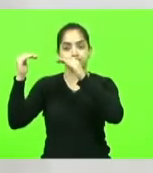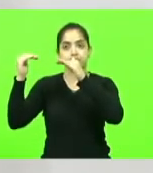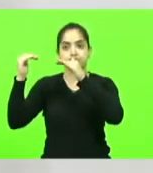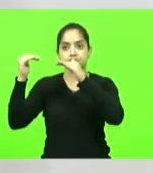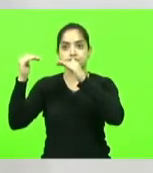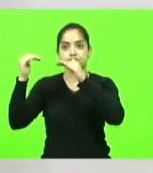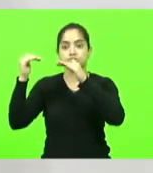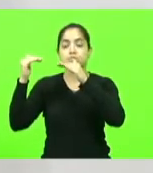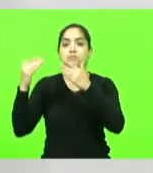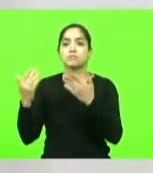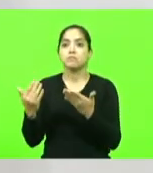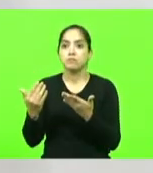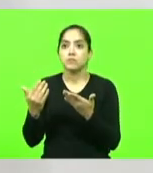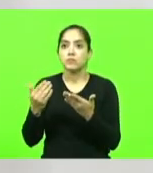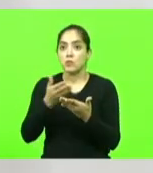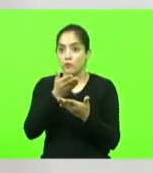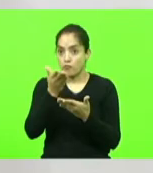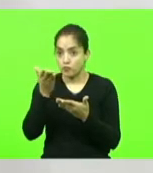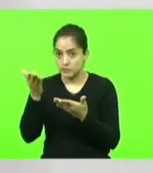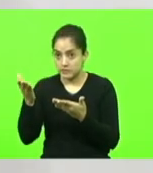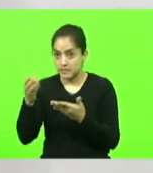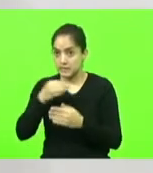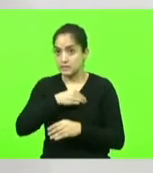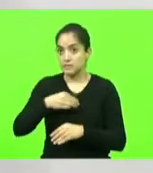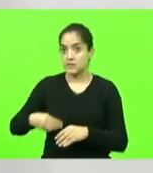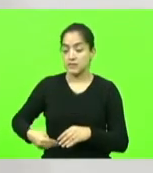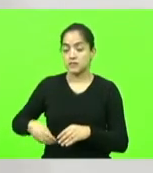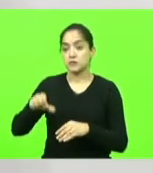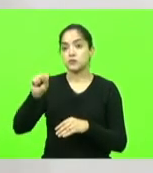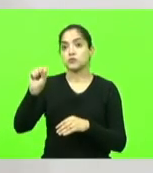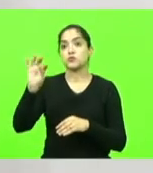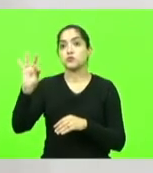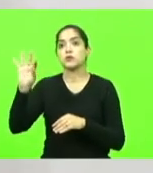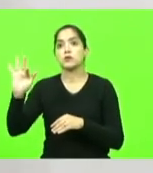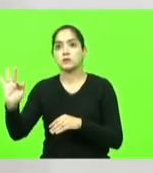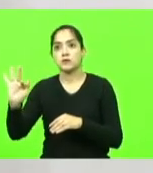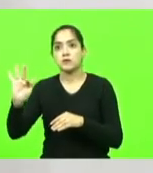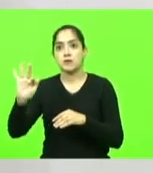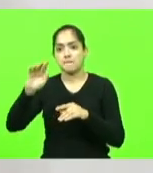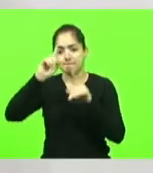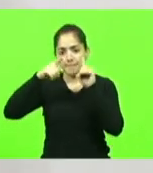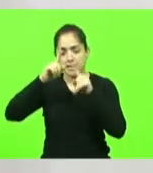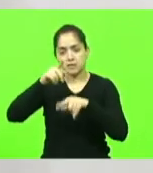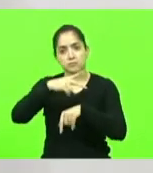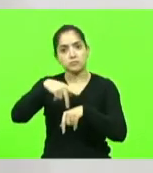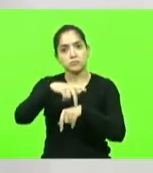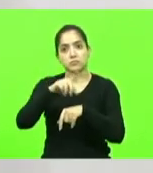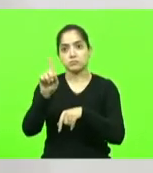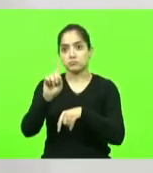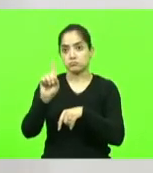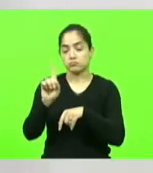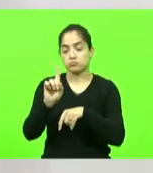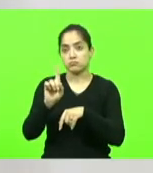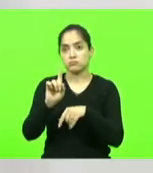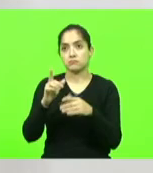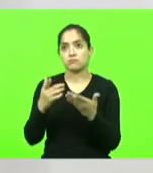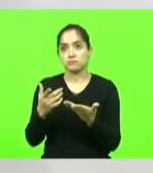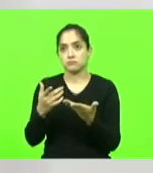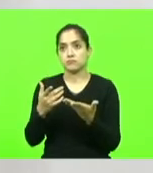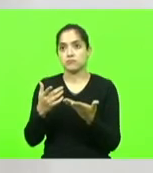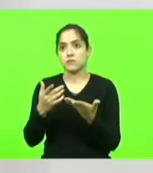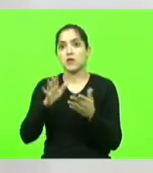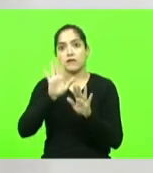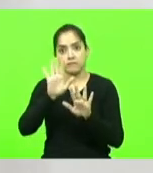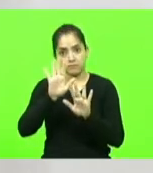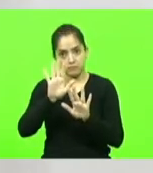vocês ministros do STF não mandam no país vai chegar o dia de